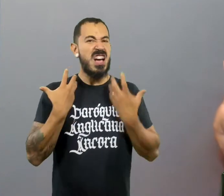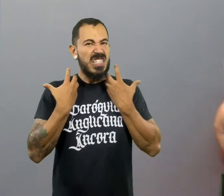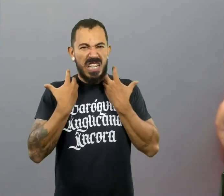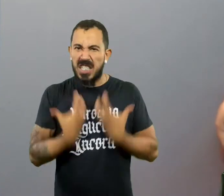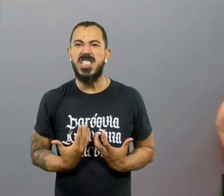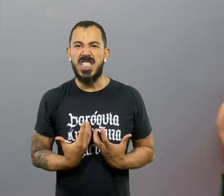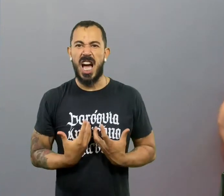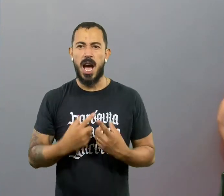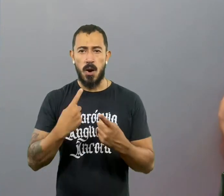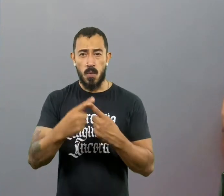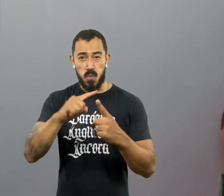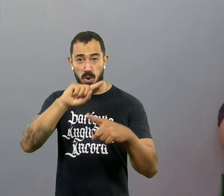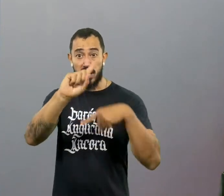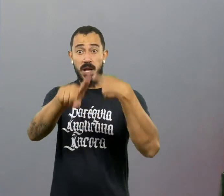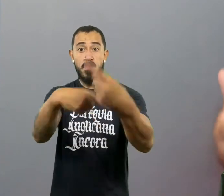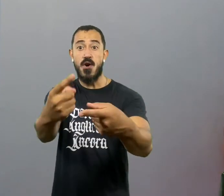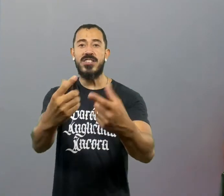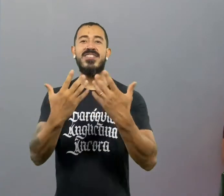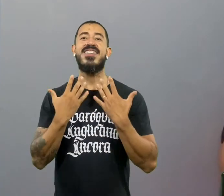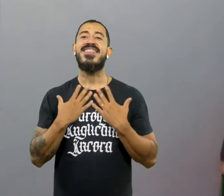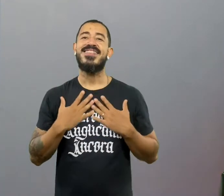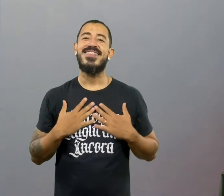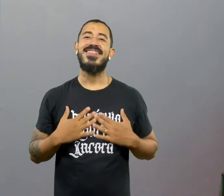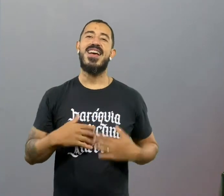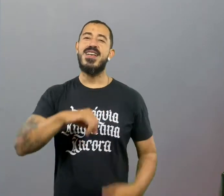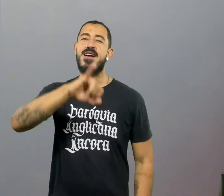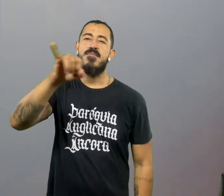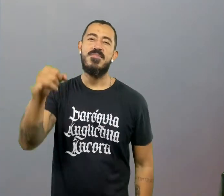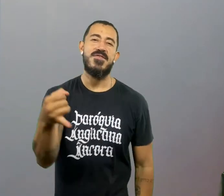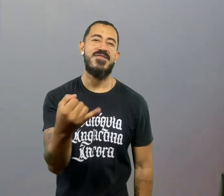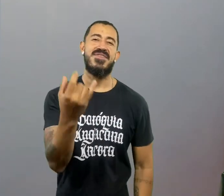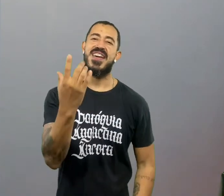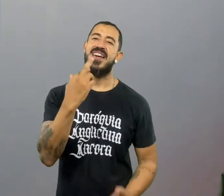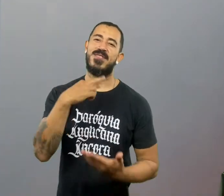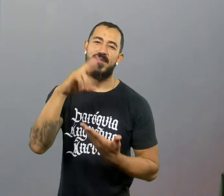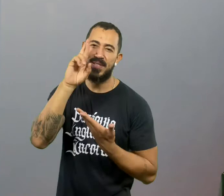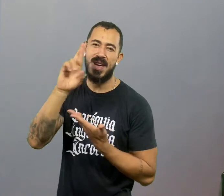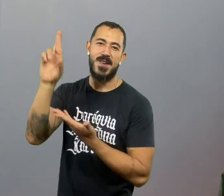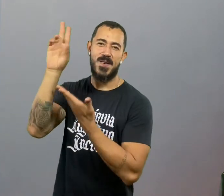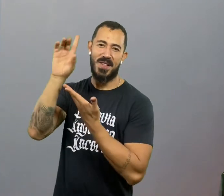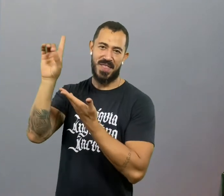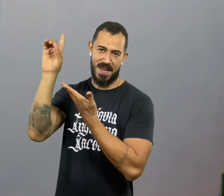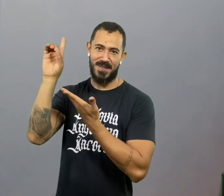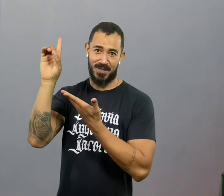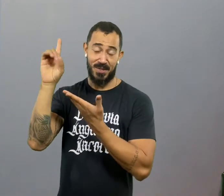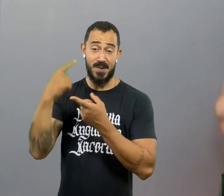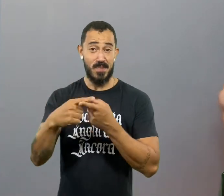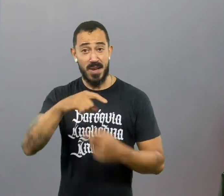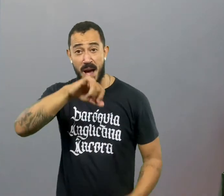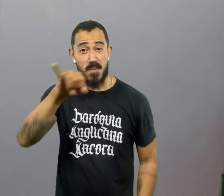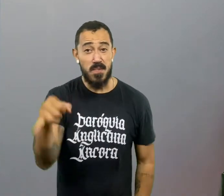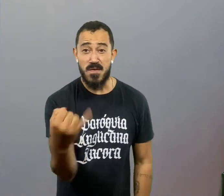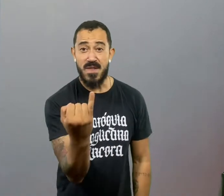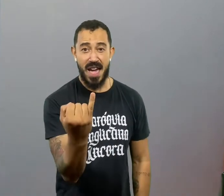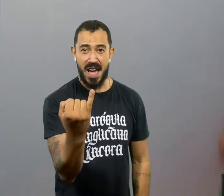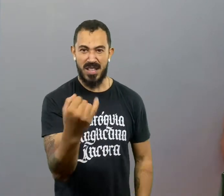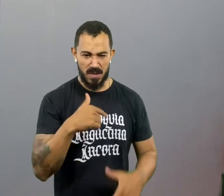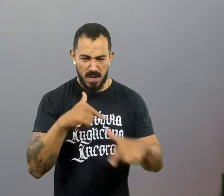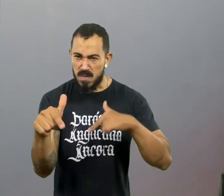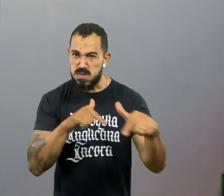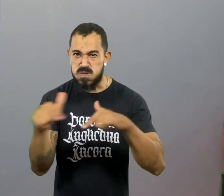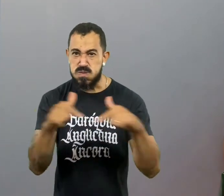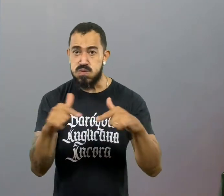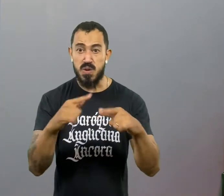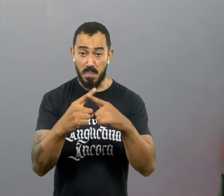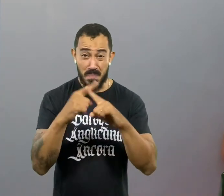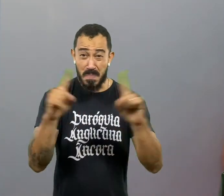novo, que é o momento do sábado, mas tem que se cansar para ver um sábado. É preciso haver um tipo de trabalho para que você possa descansar. O contrário disso